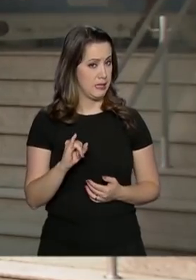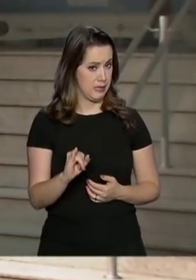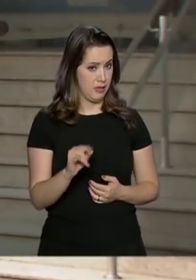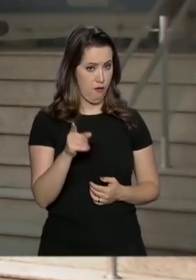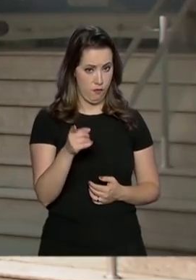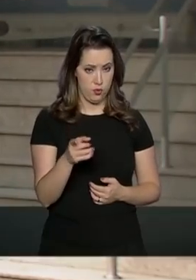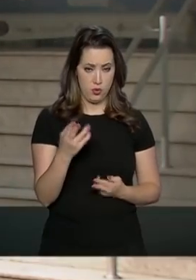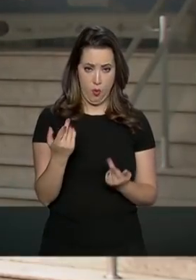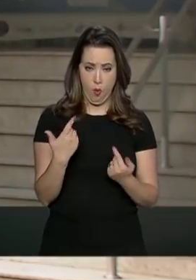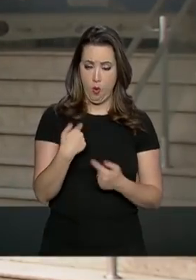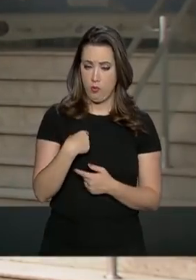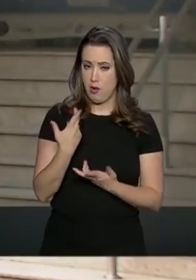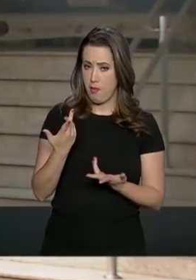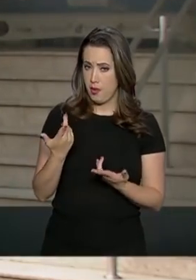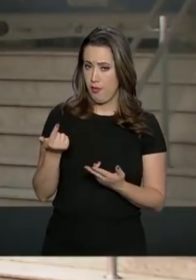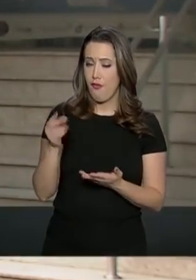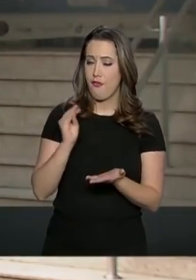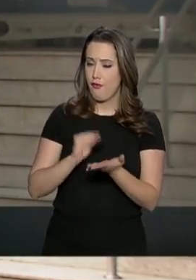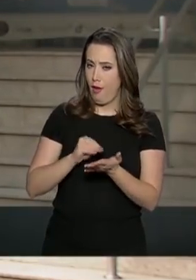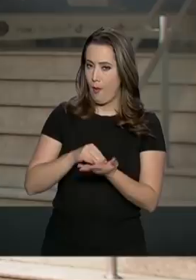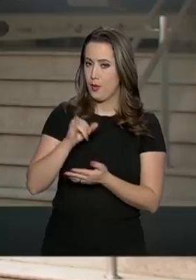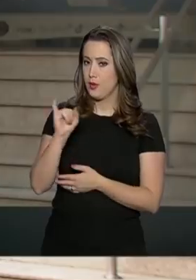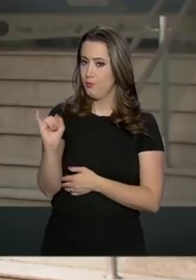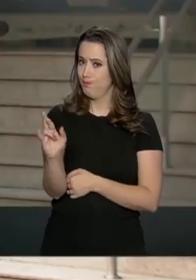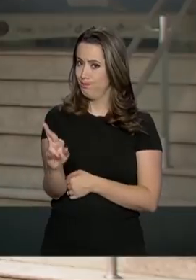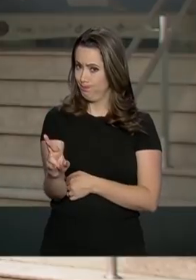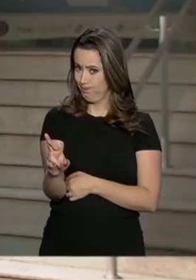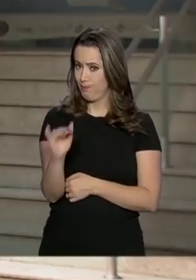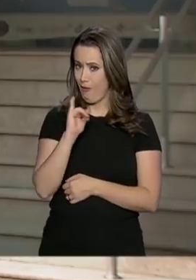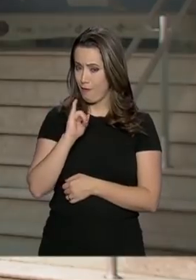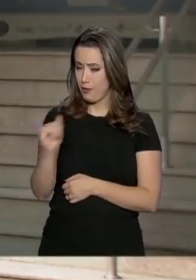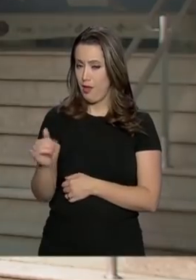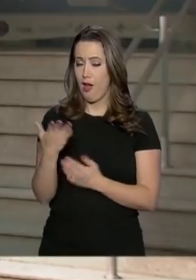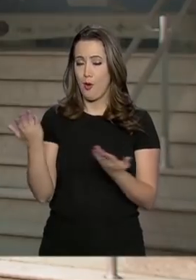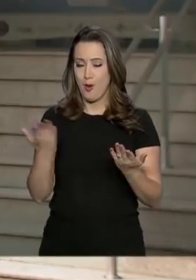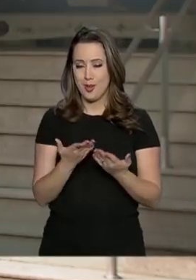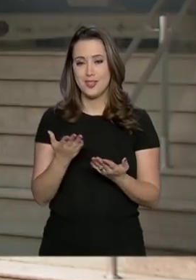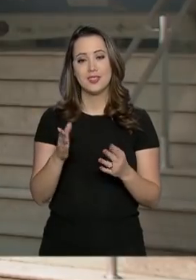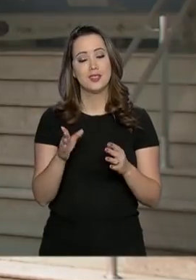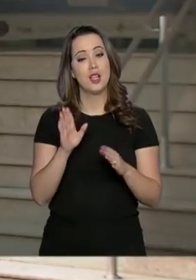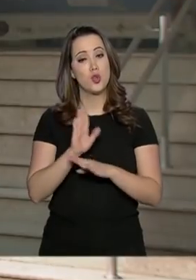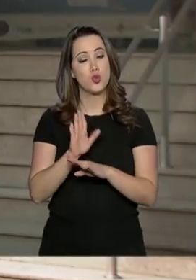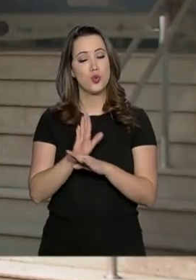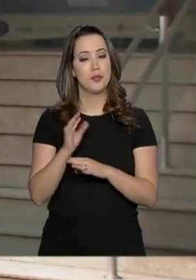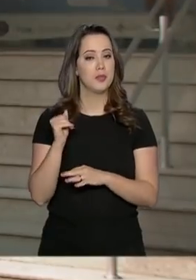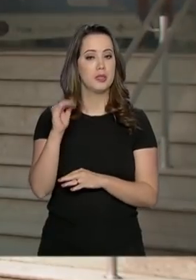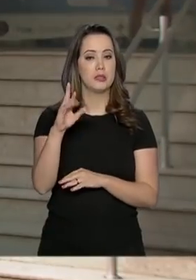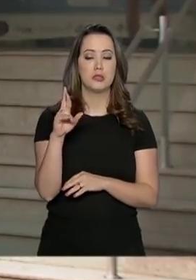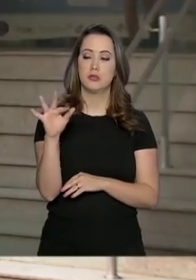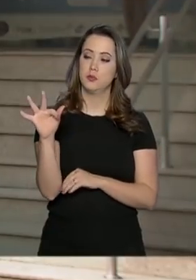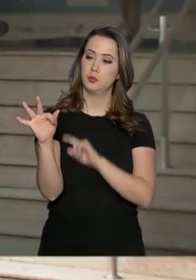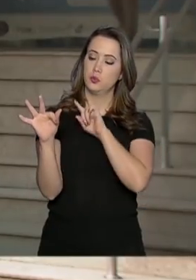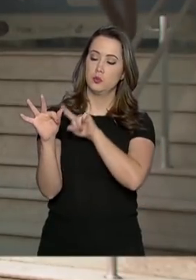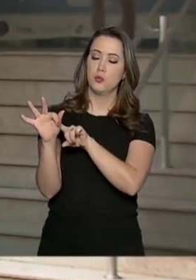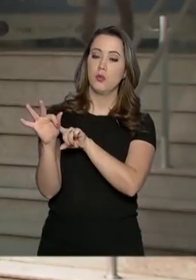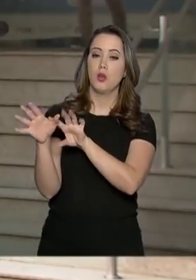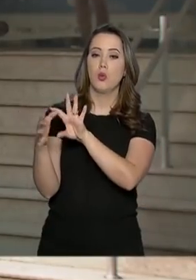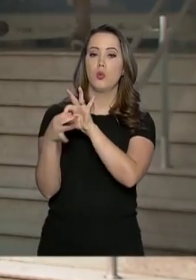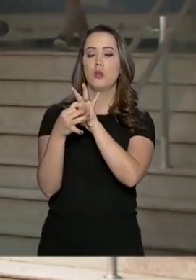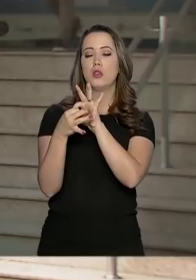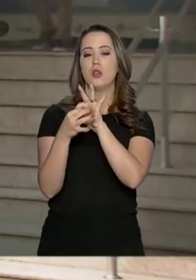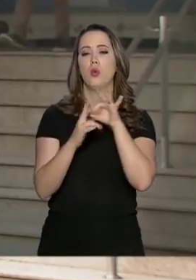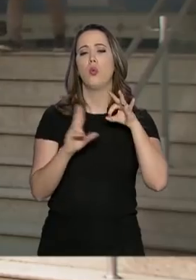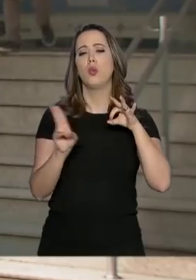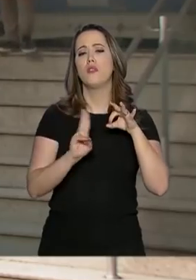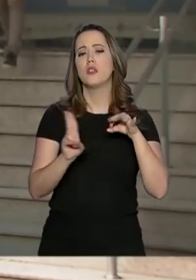como eu, ainda não fez a declaração do imposto de renda, tem uma ajudinha extra. A Receita Federal tem parcerias com instituições de